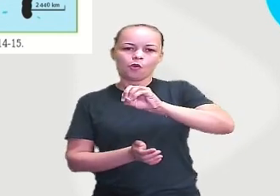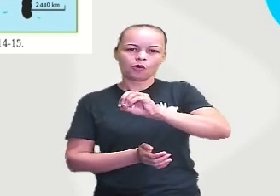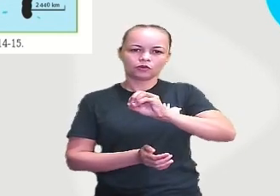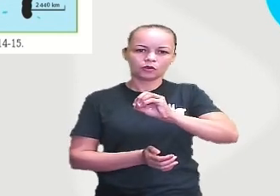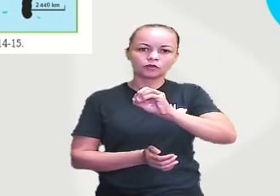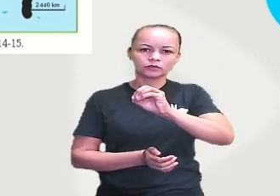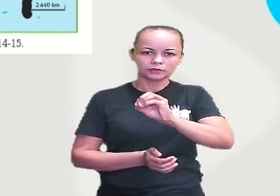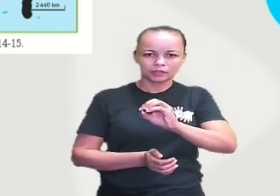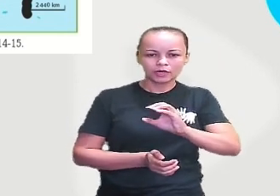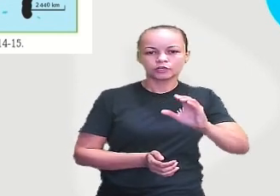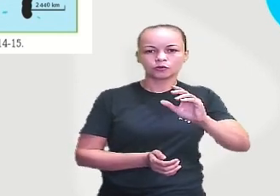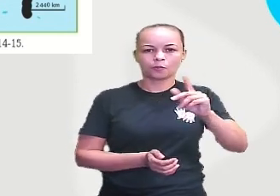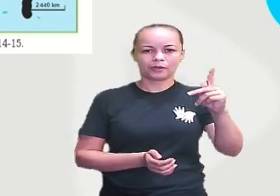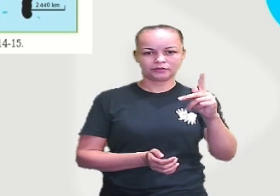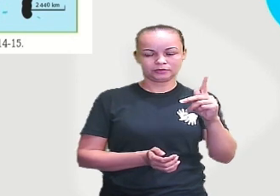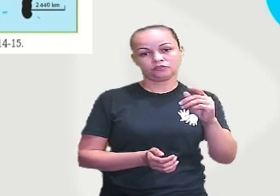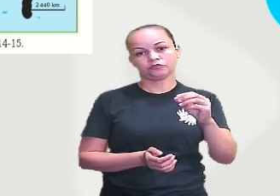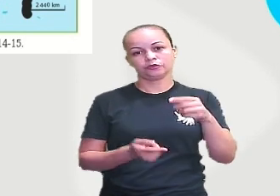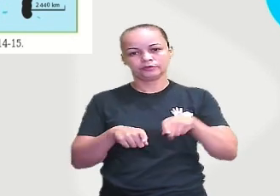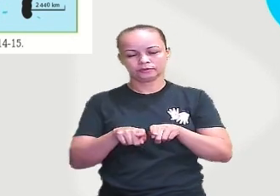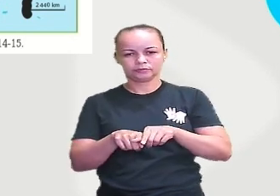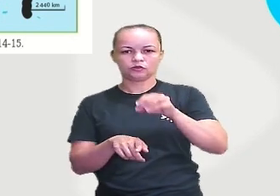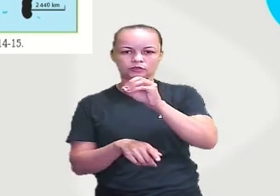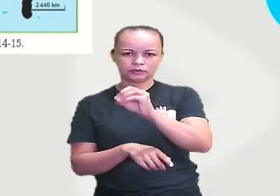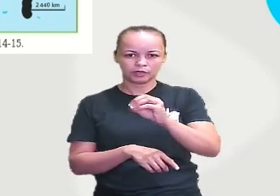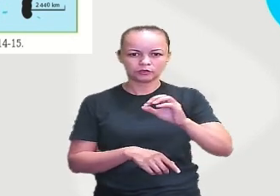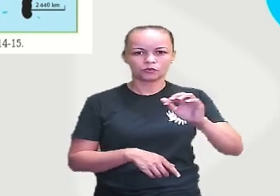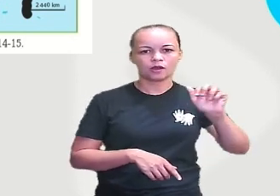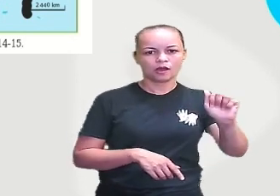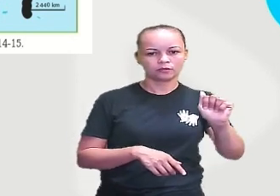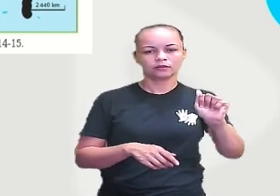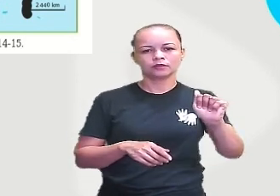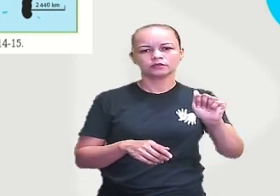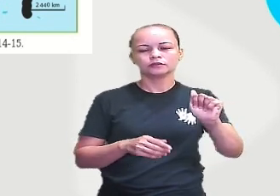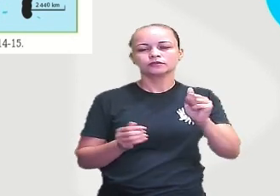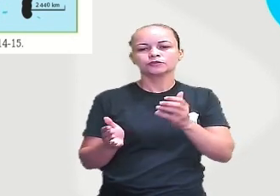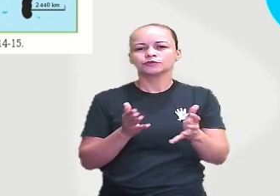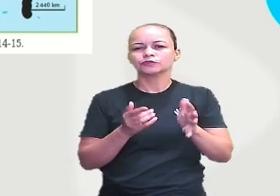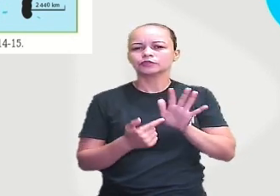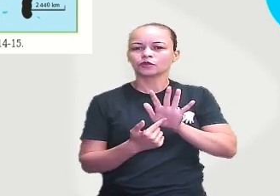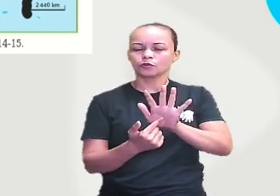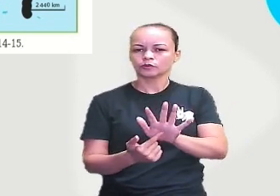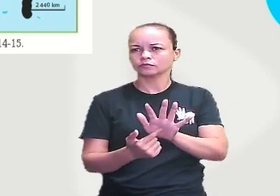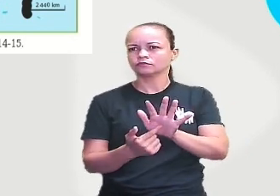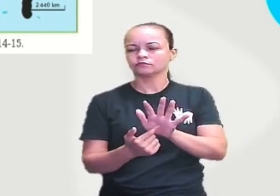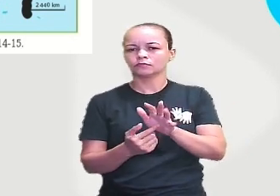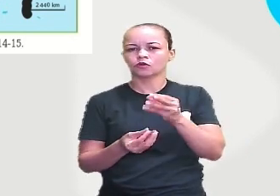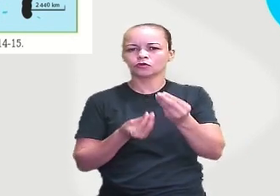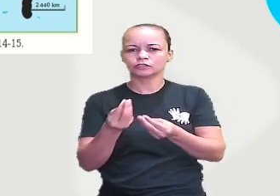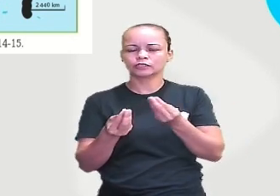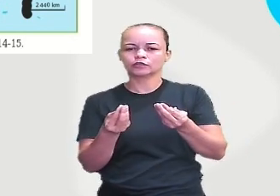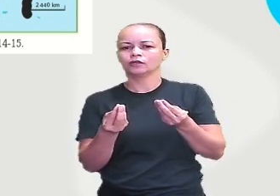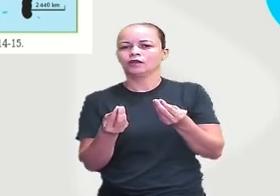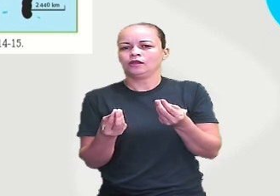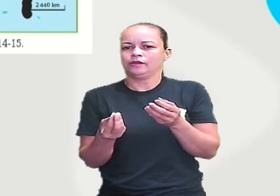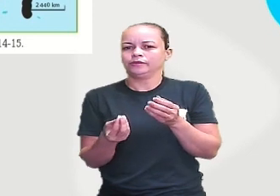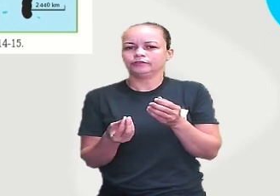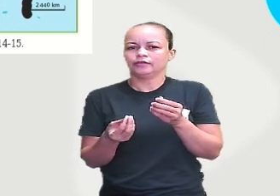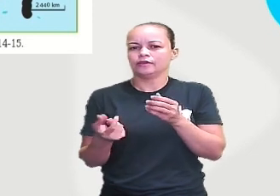Atlântico, tá? Que esses grupos humanos, vindo de outras partes, como de África, como da